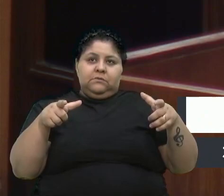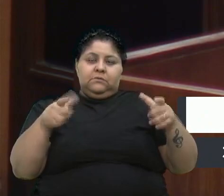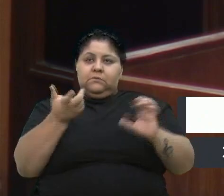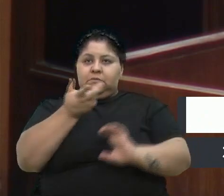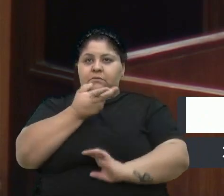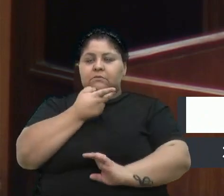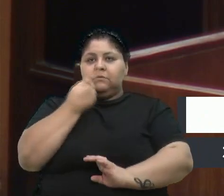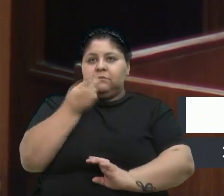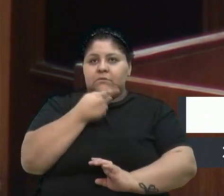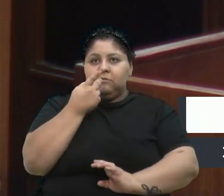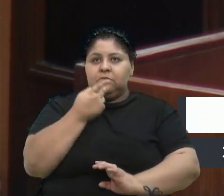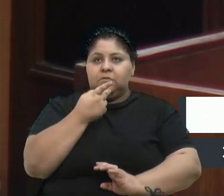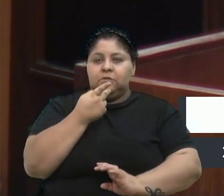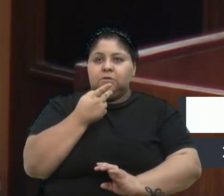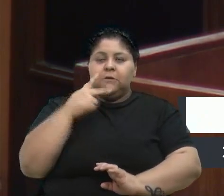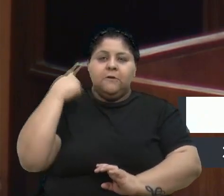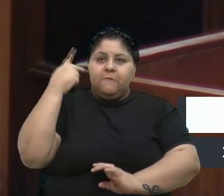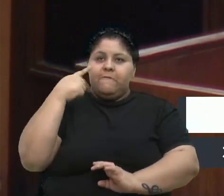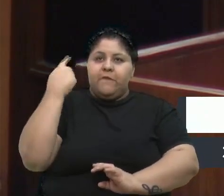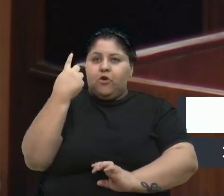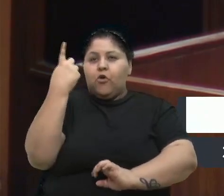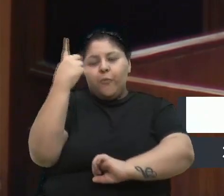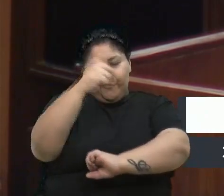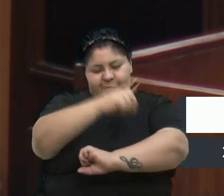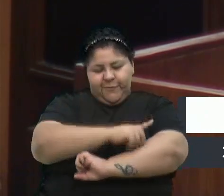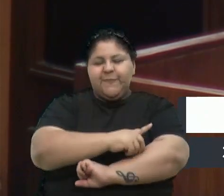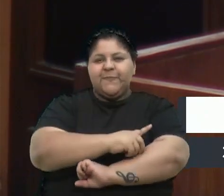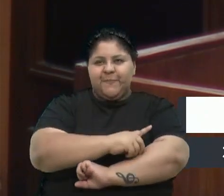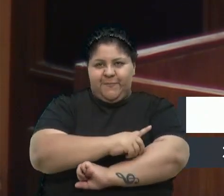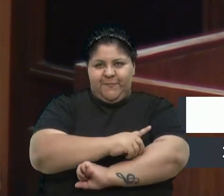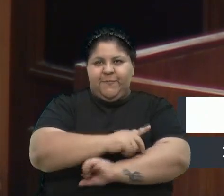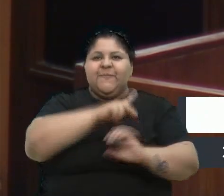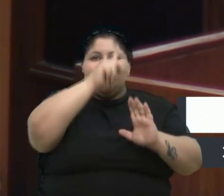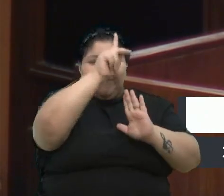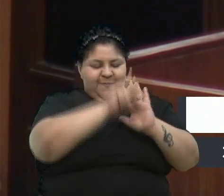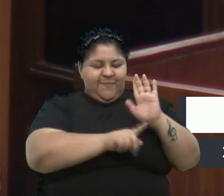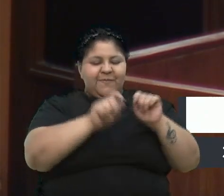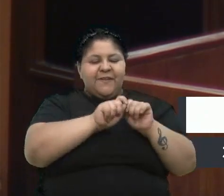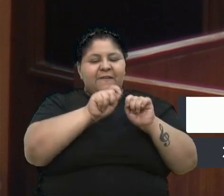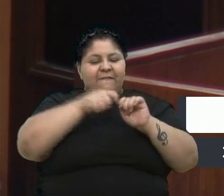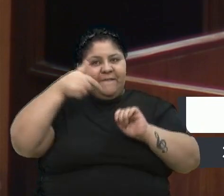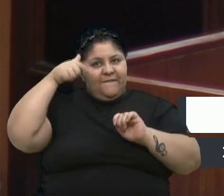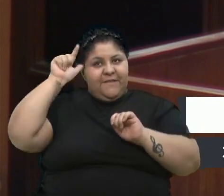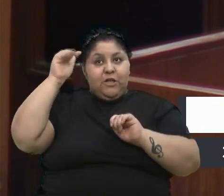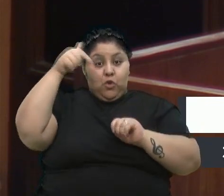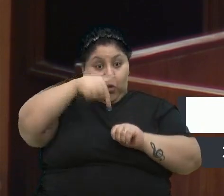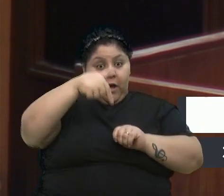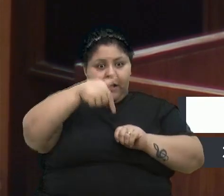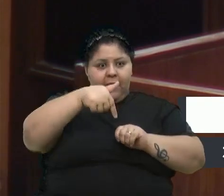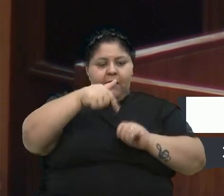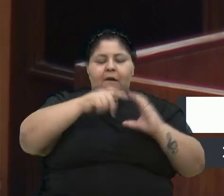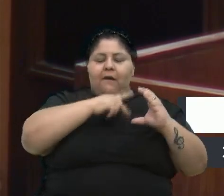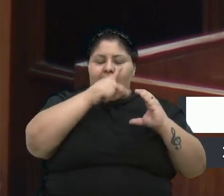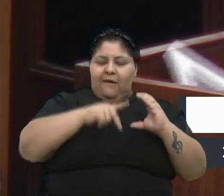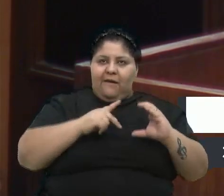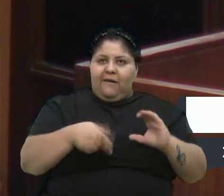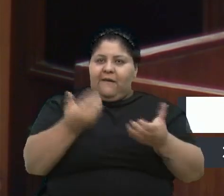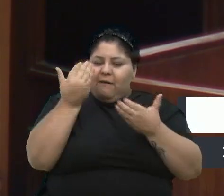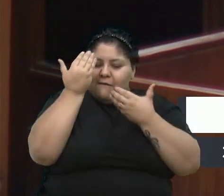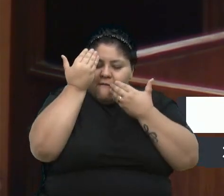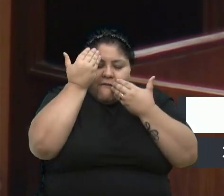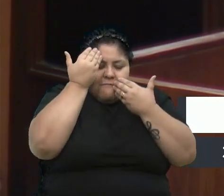falar sobre, vereador por um dia, sobre o projeto que foi realizado ontem nessa casa, para agradecer